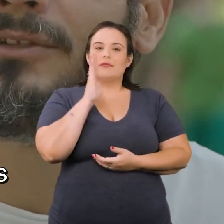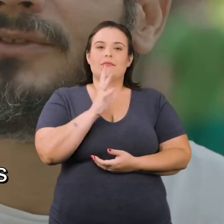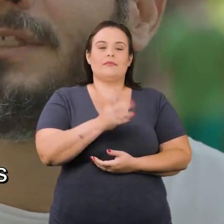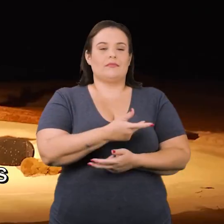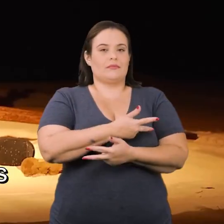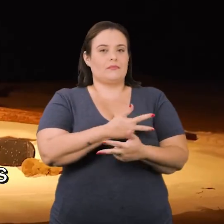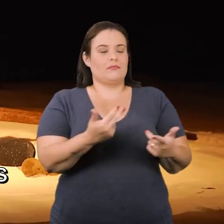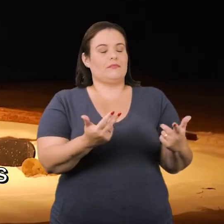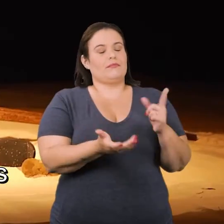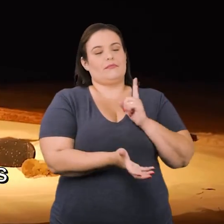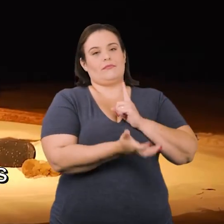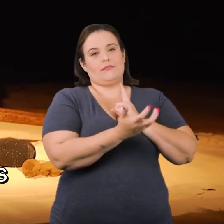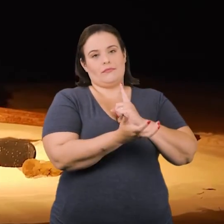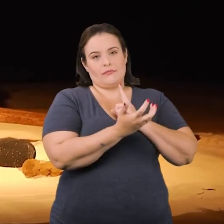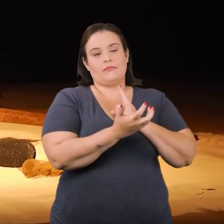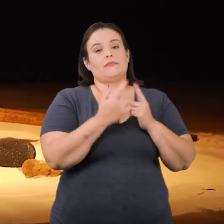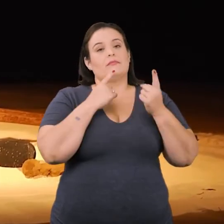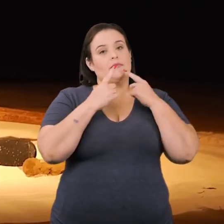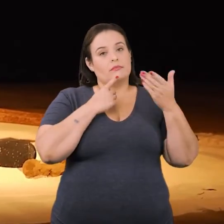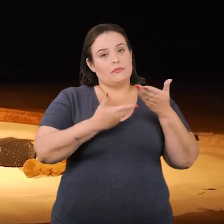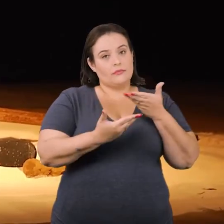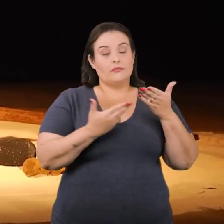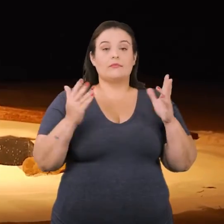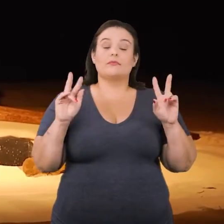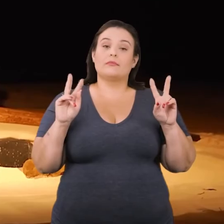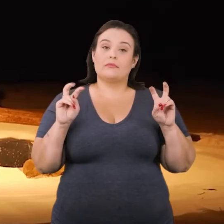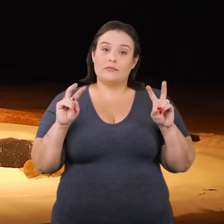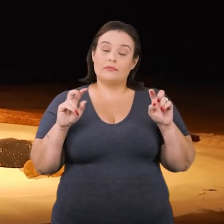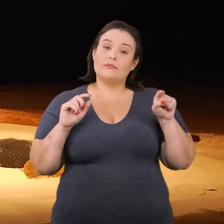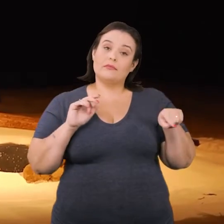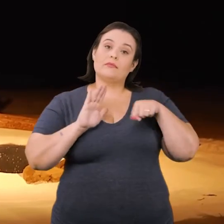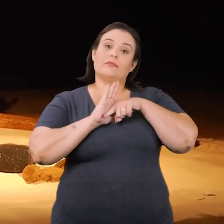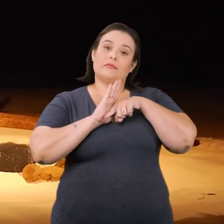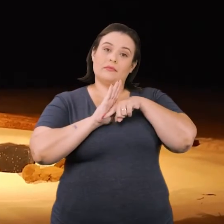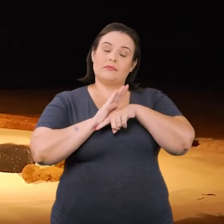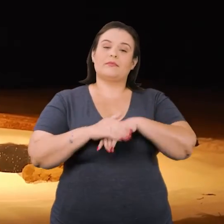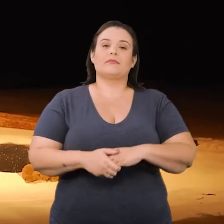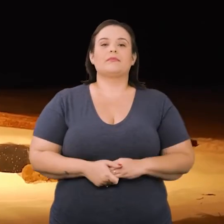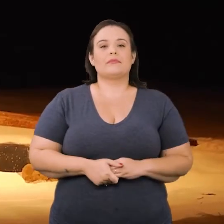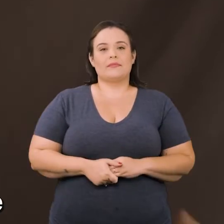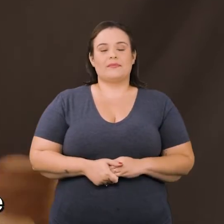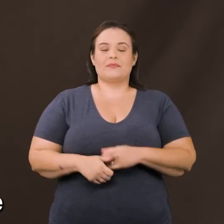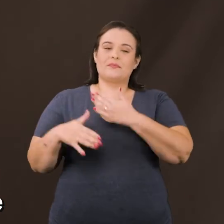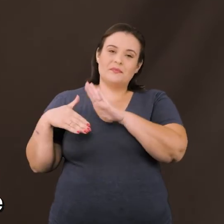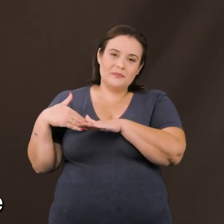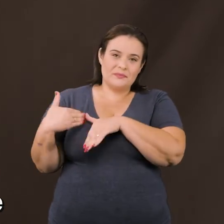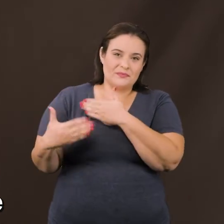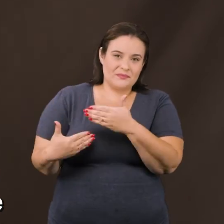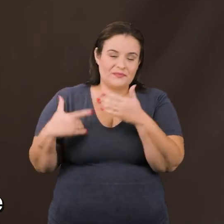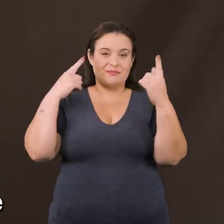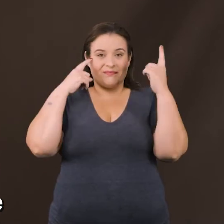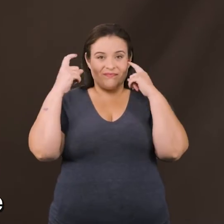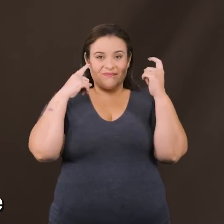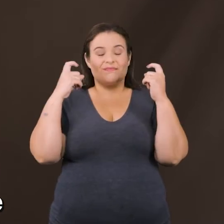elementos que vão influenciando, que vão, de alguma forma, dialogando com o tema que ele está pesquisando. Durante o processo